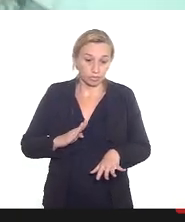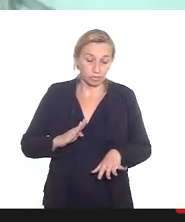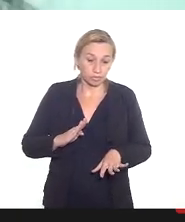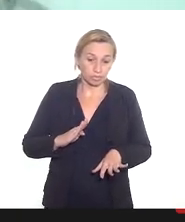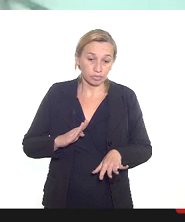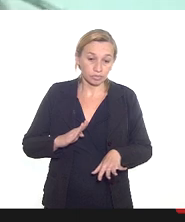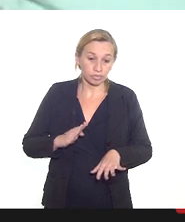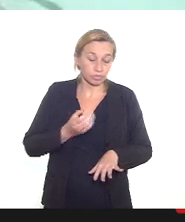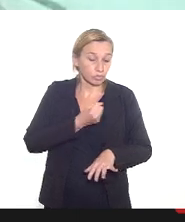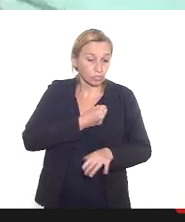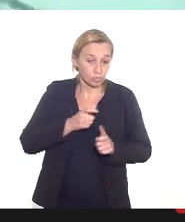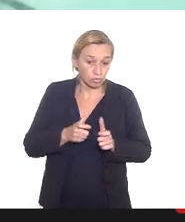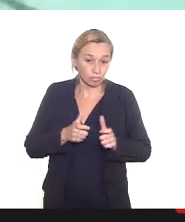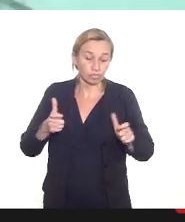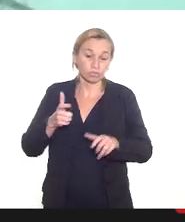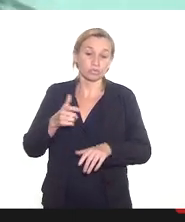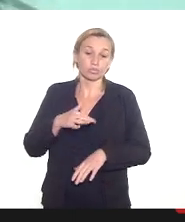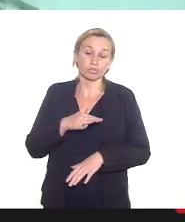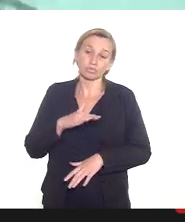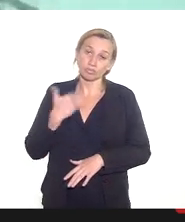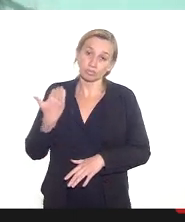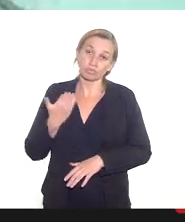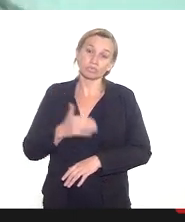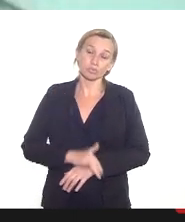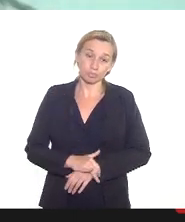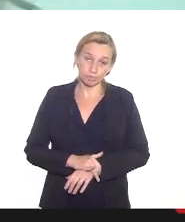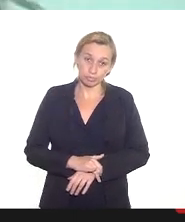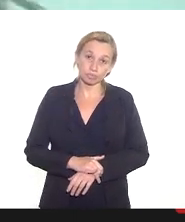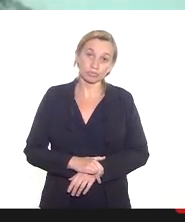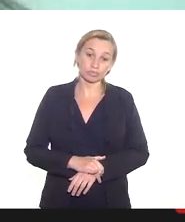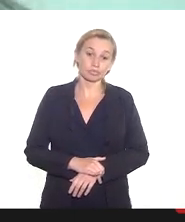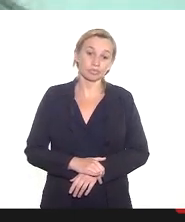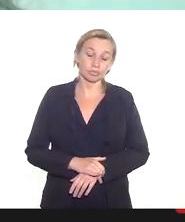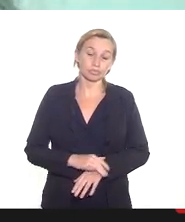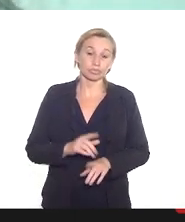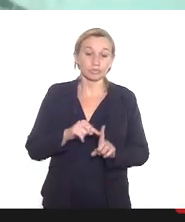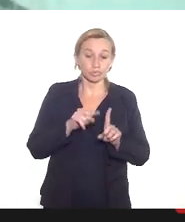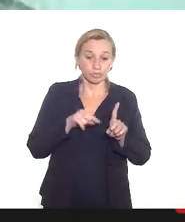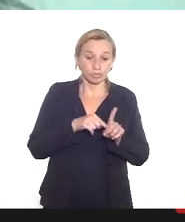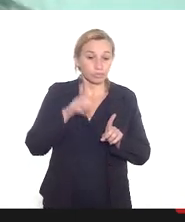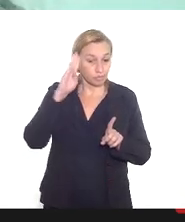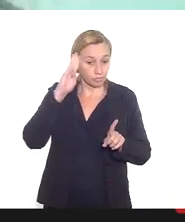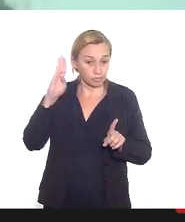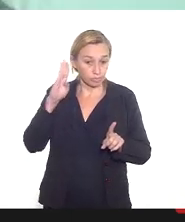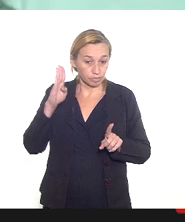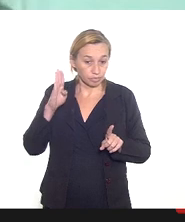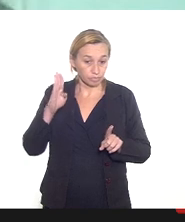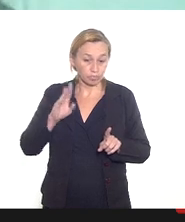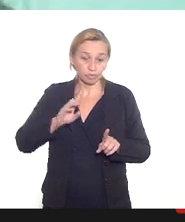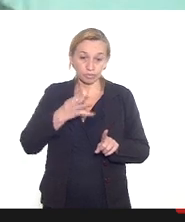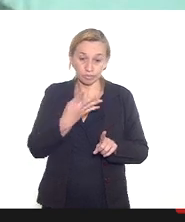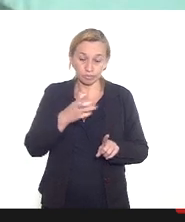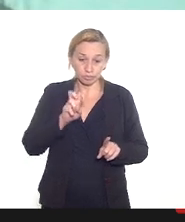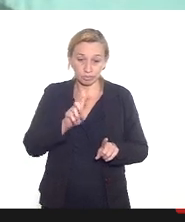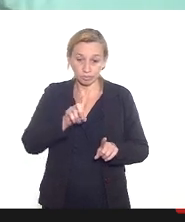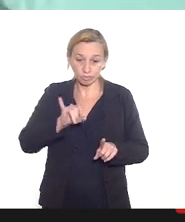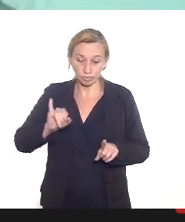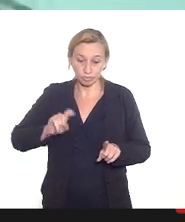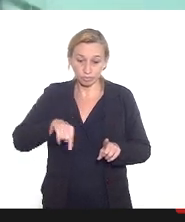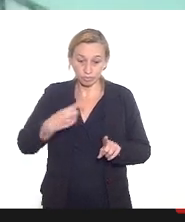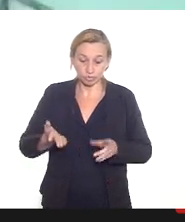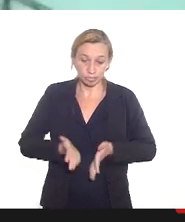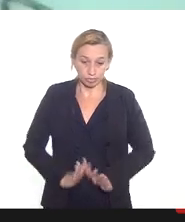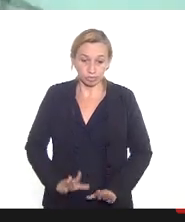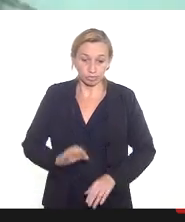o maior número de casos de óbitos dos gestantes e principalmente puérperas por